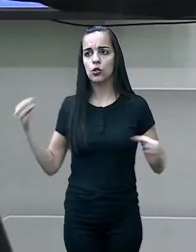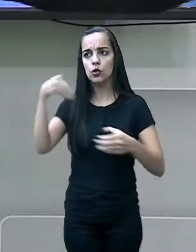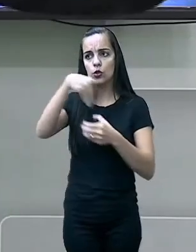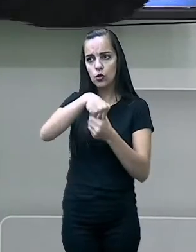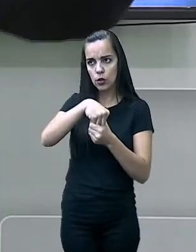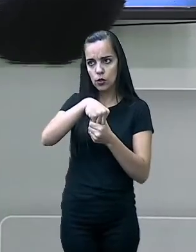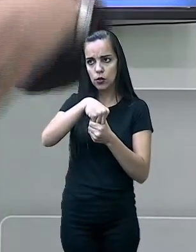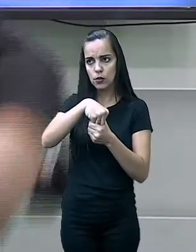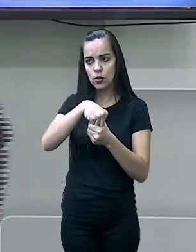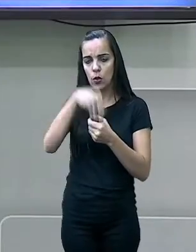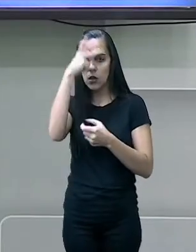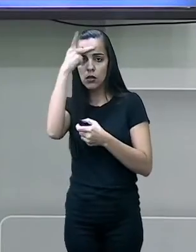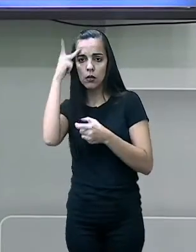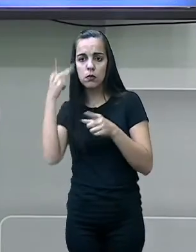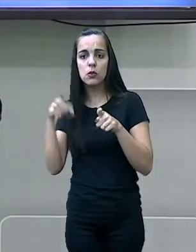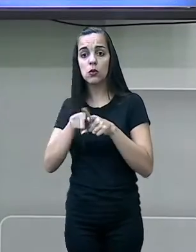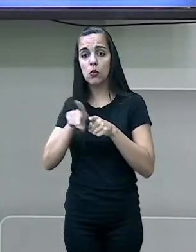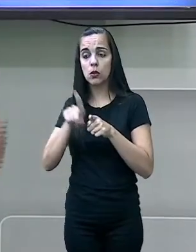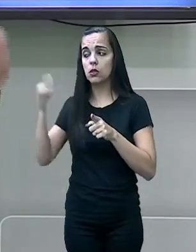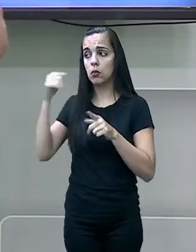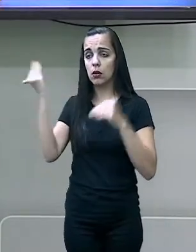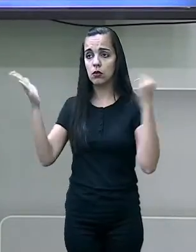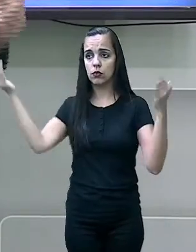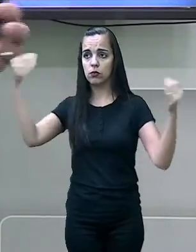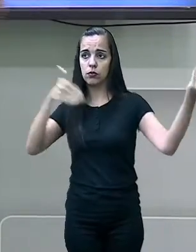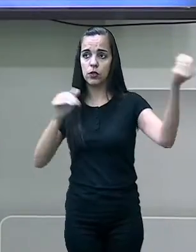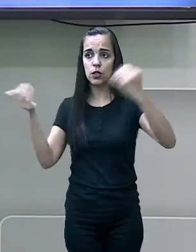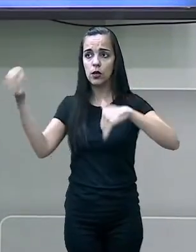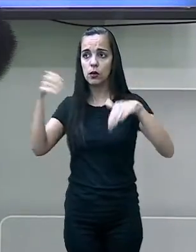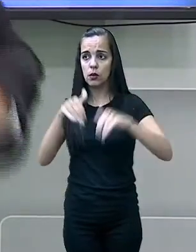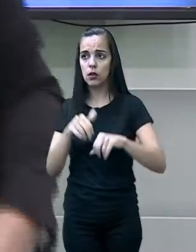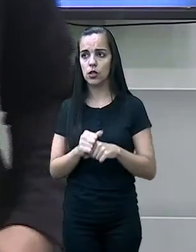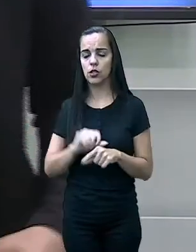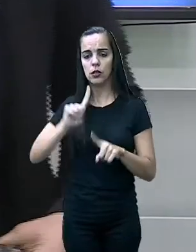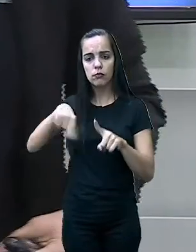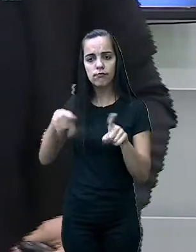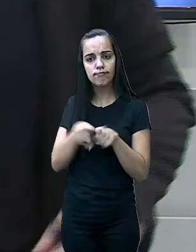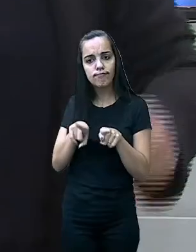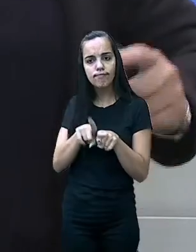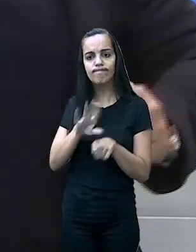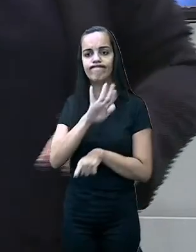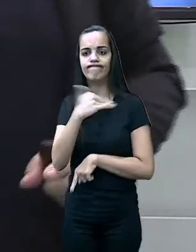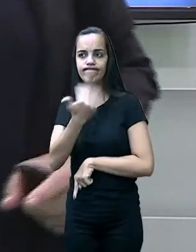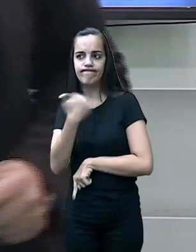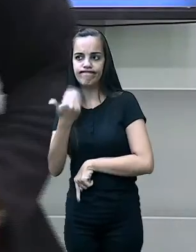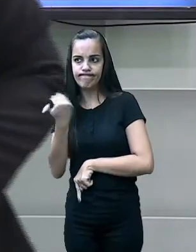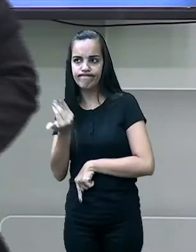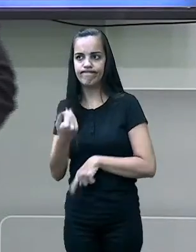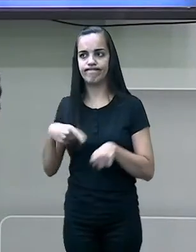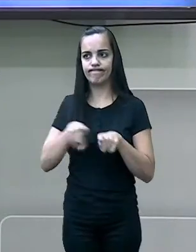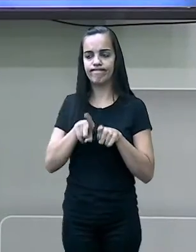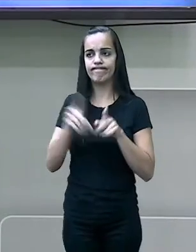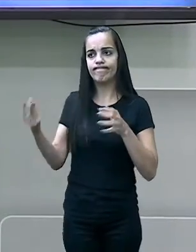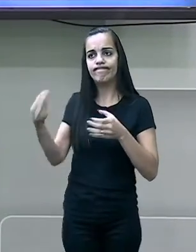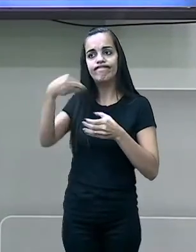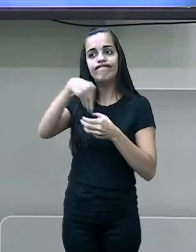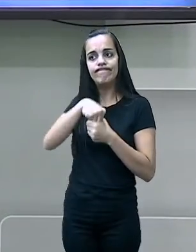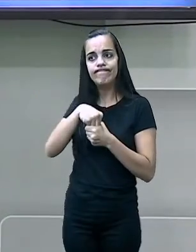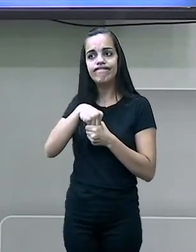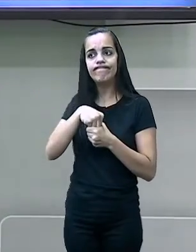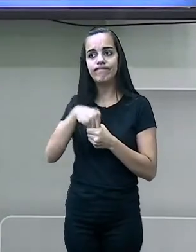entrada de pessoas. Eu tenho que incluir morte e tenho que também incluir